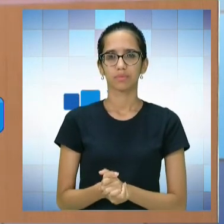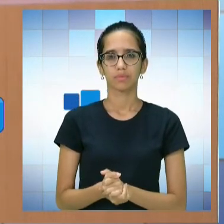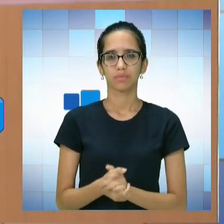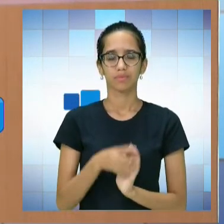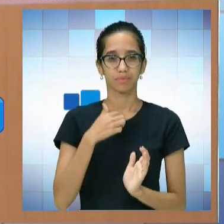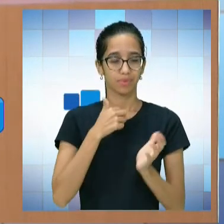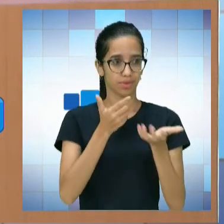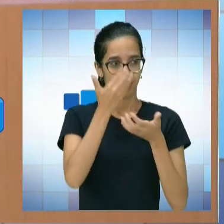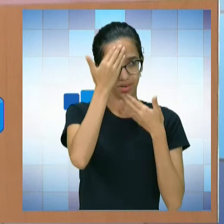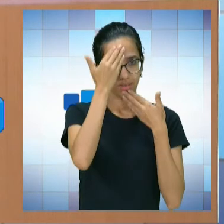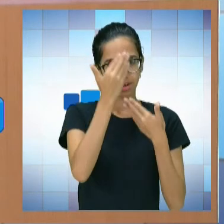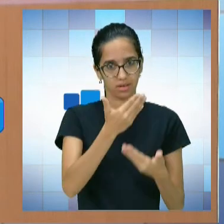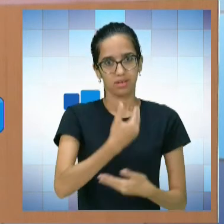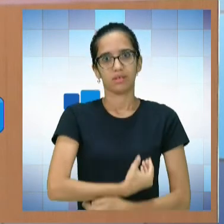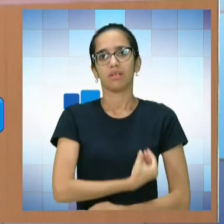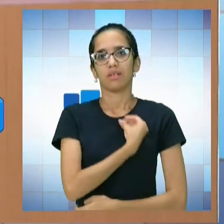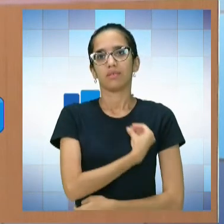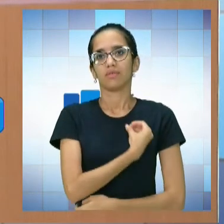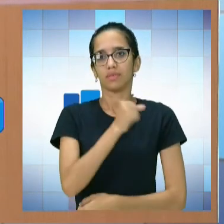professor, eu queria agradecer o espaço, né,